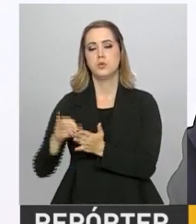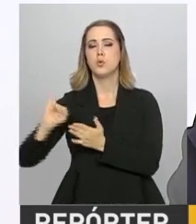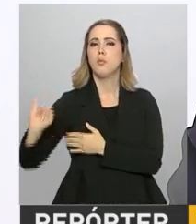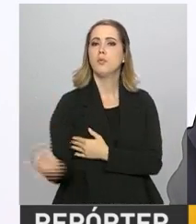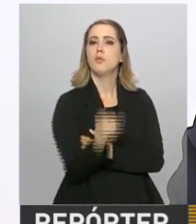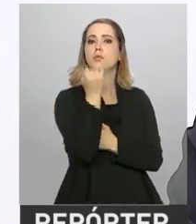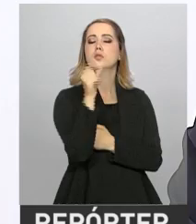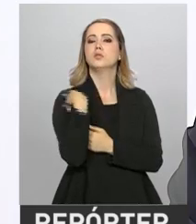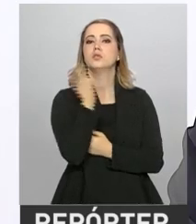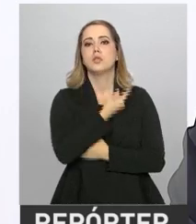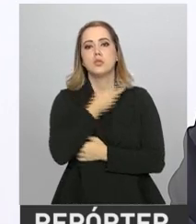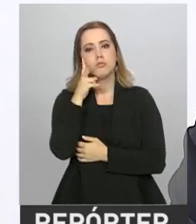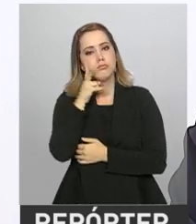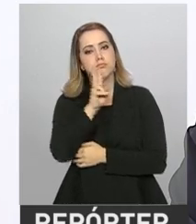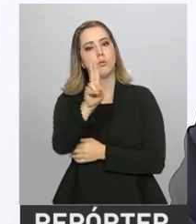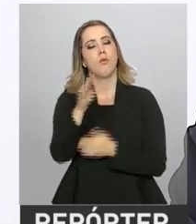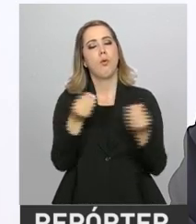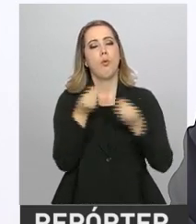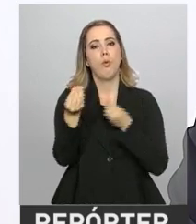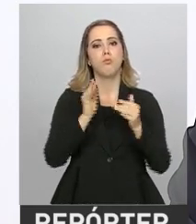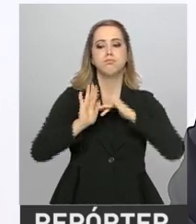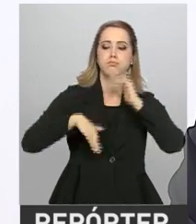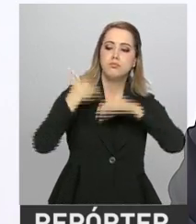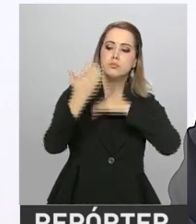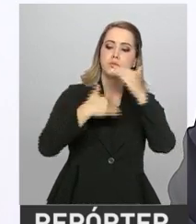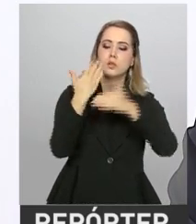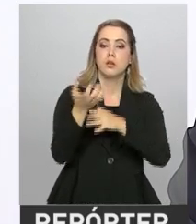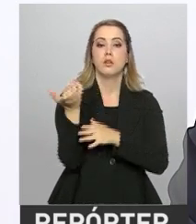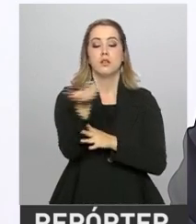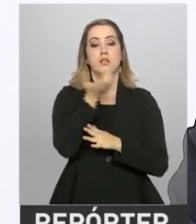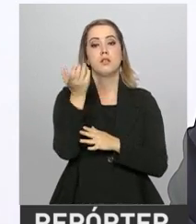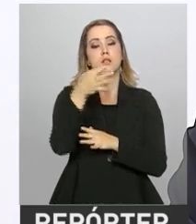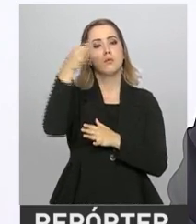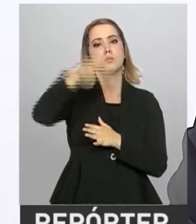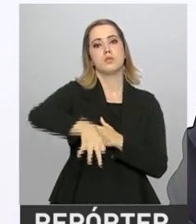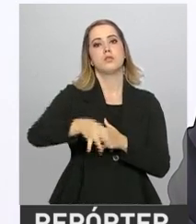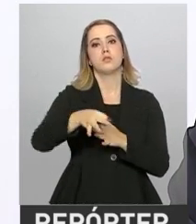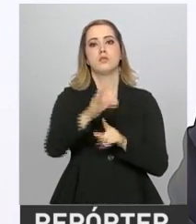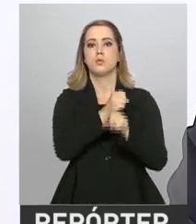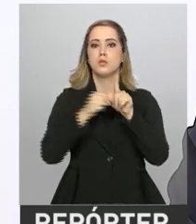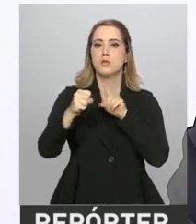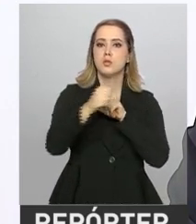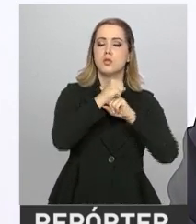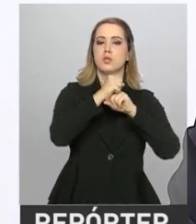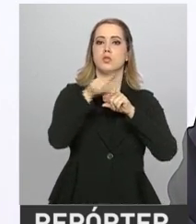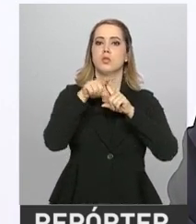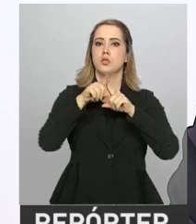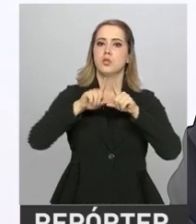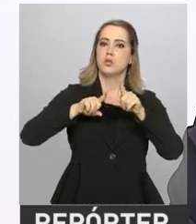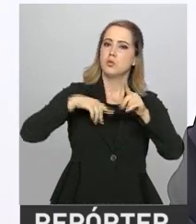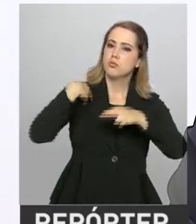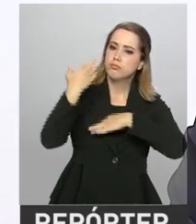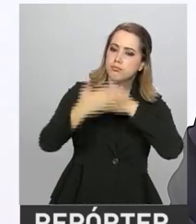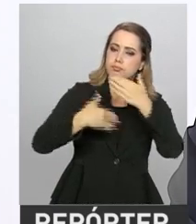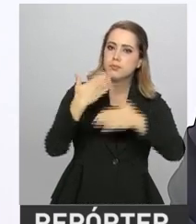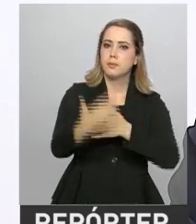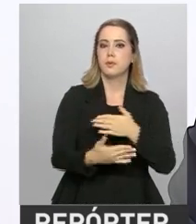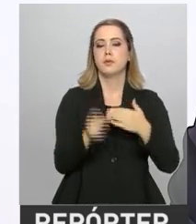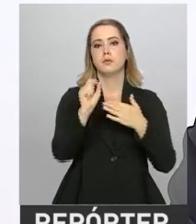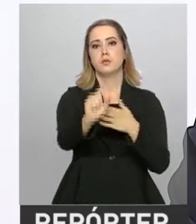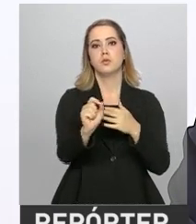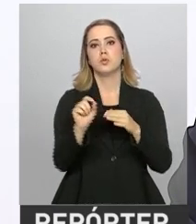revermos as bases do nosso desenvolvimento. Nós queremos, de fato, uma sociedade que seja sustentável, que seja assentada em uma